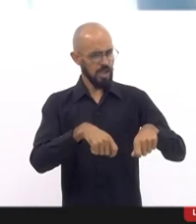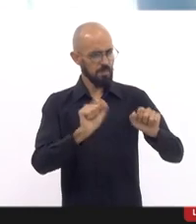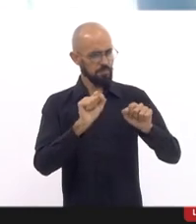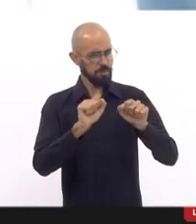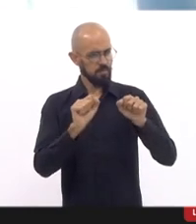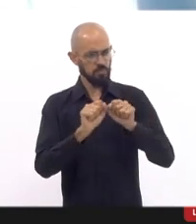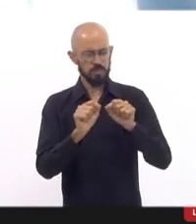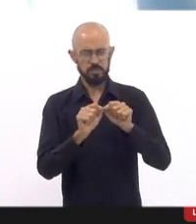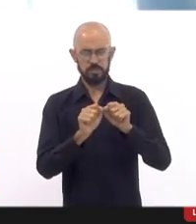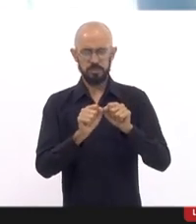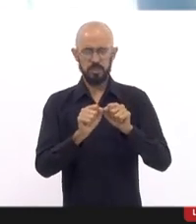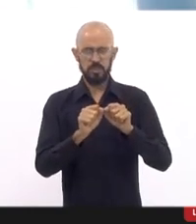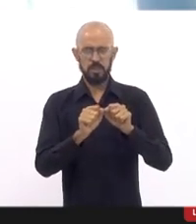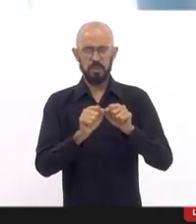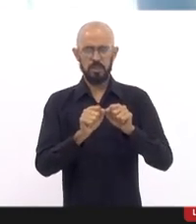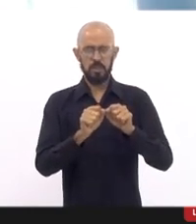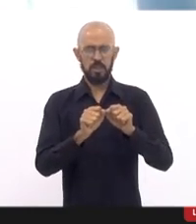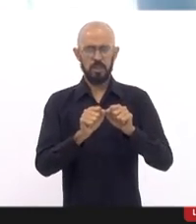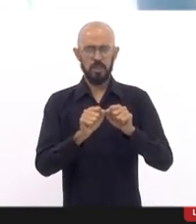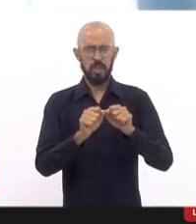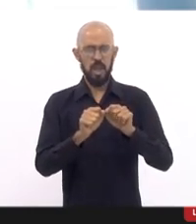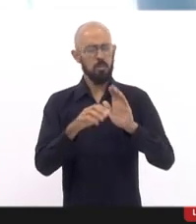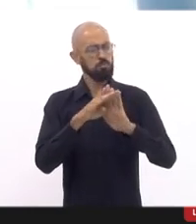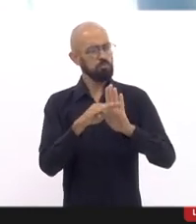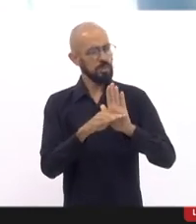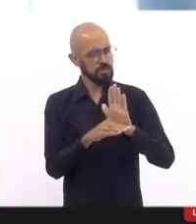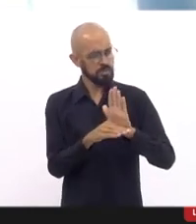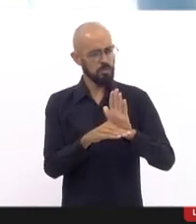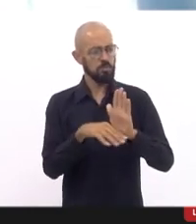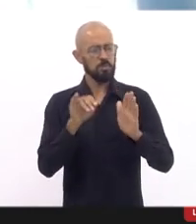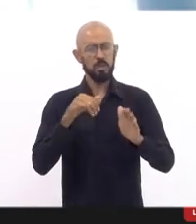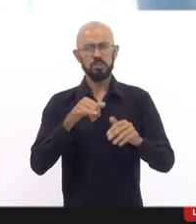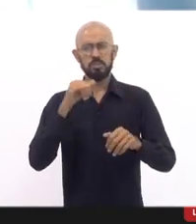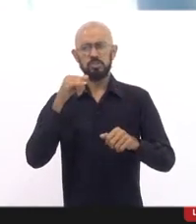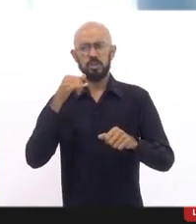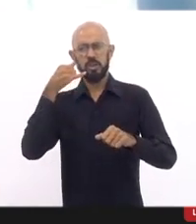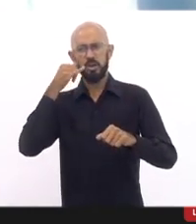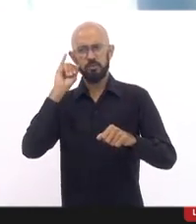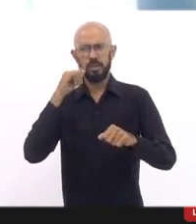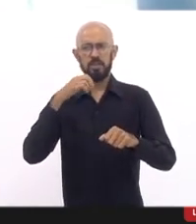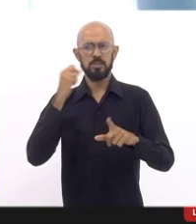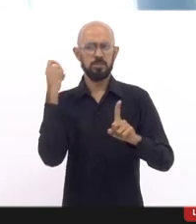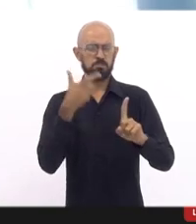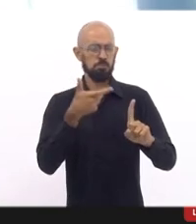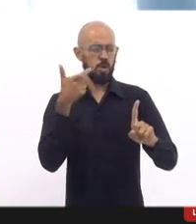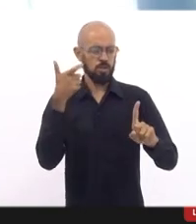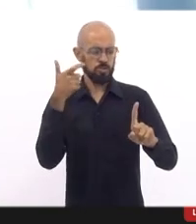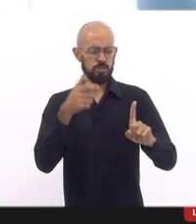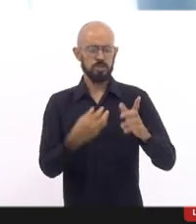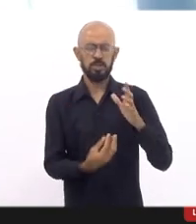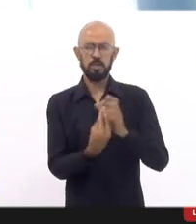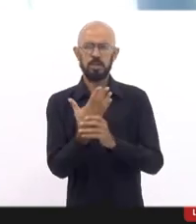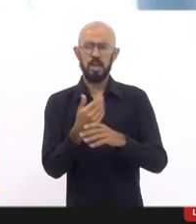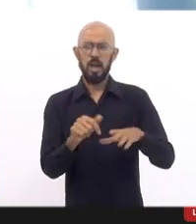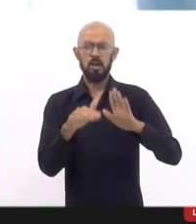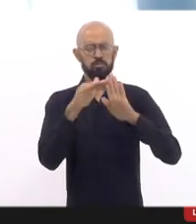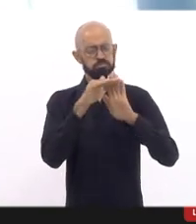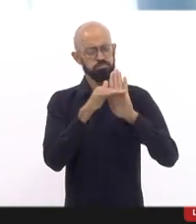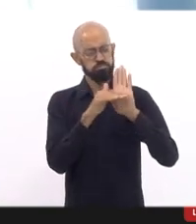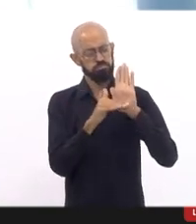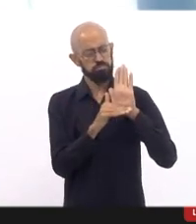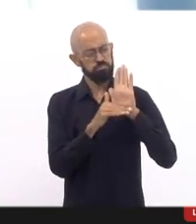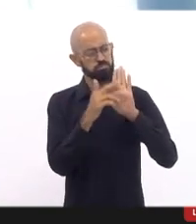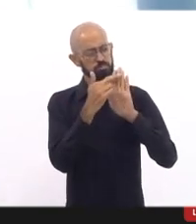policiais, para minimizar as mortes e aumentar a eficácia, um protocolo para que